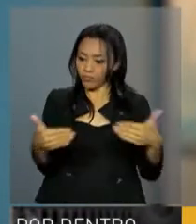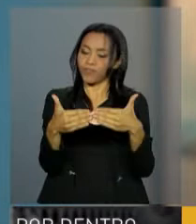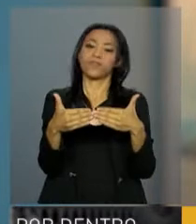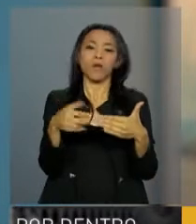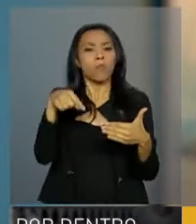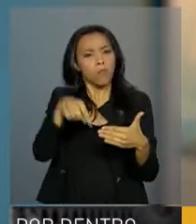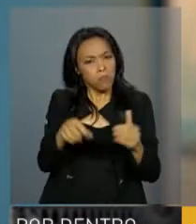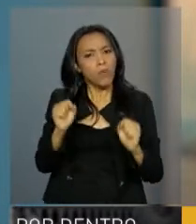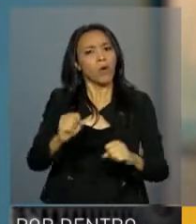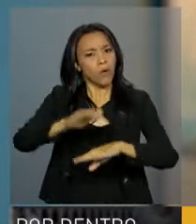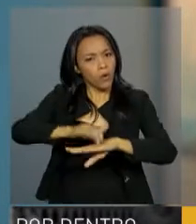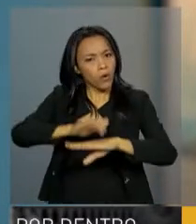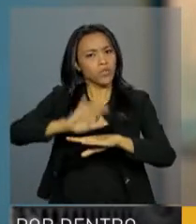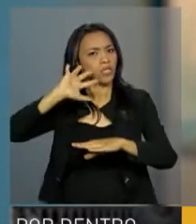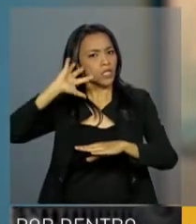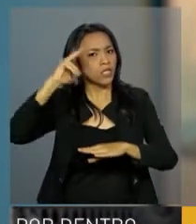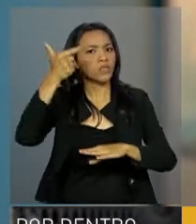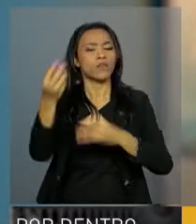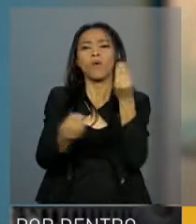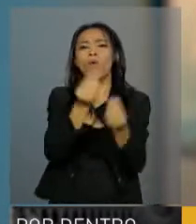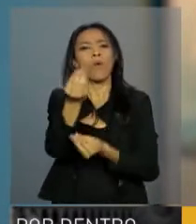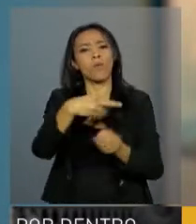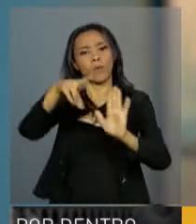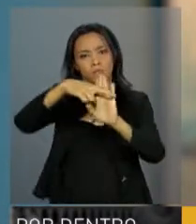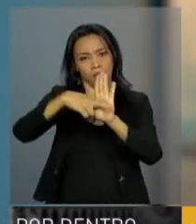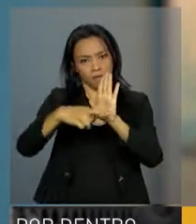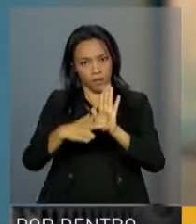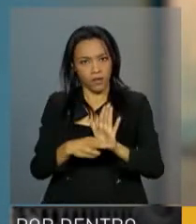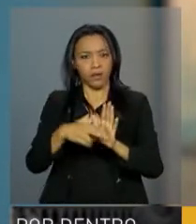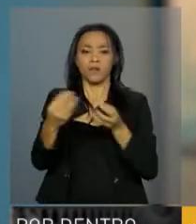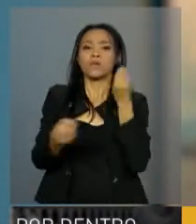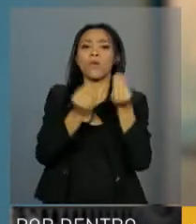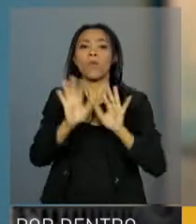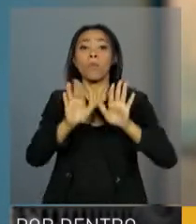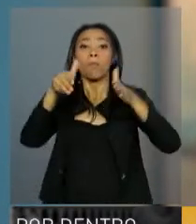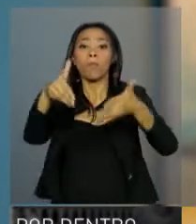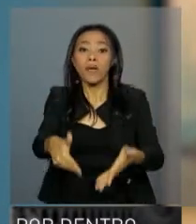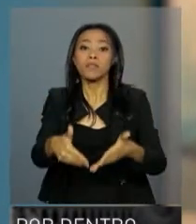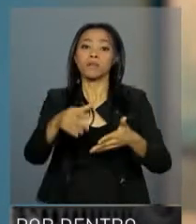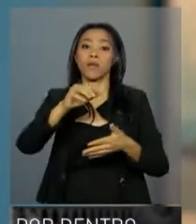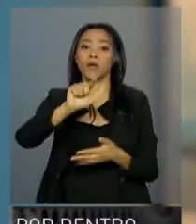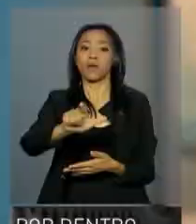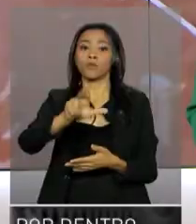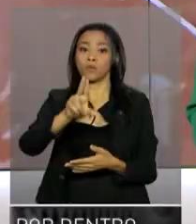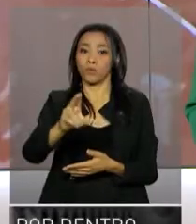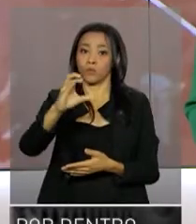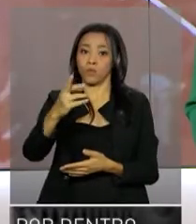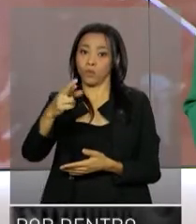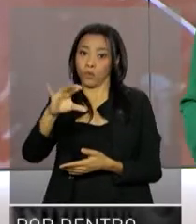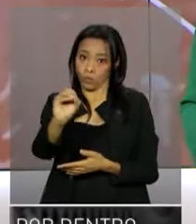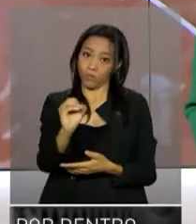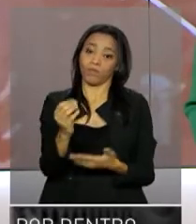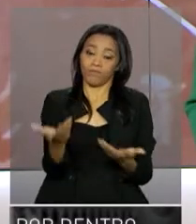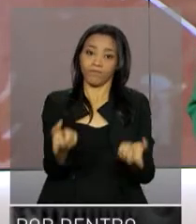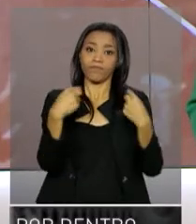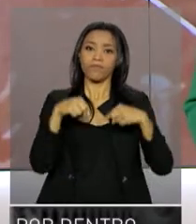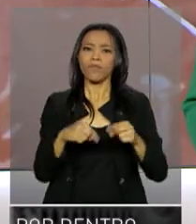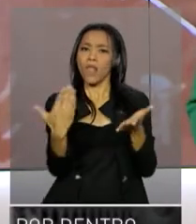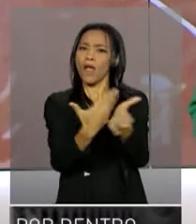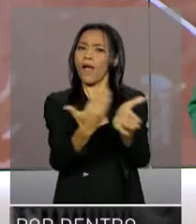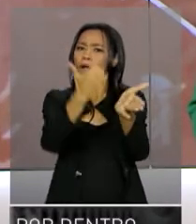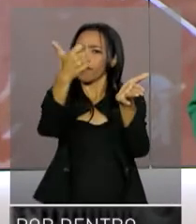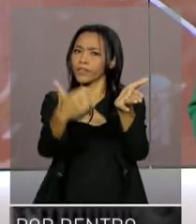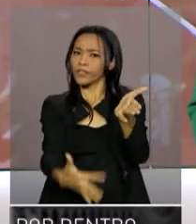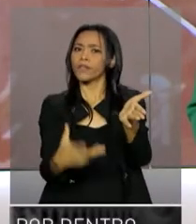deliberar a respeito das regras da participação dos lucros e resultados. Olha, a cartilha está